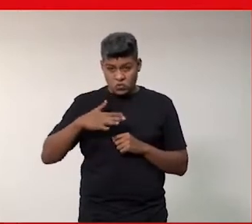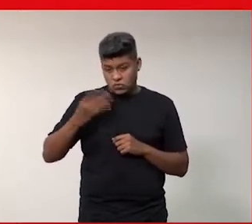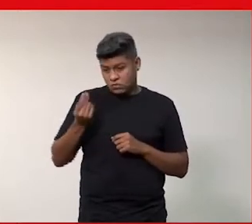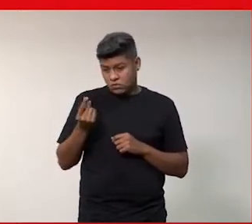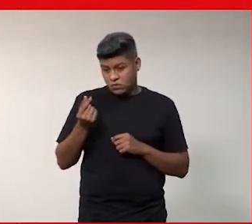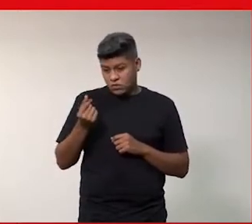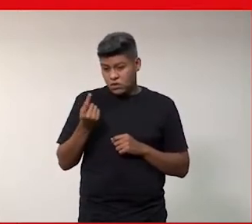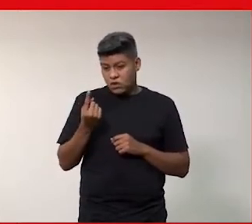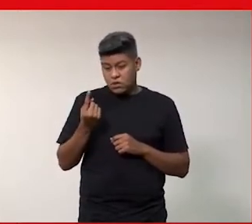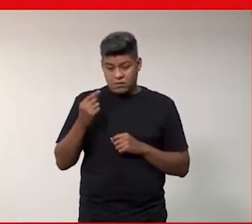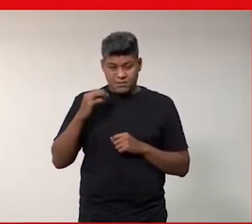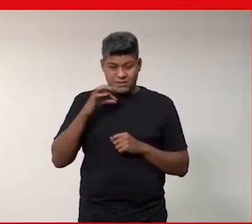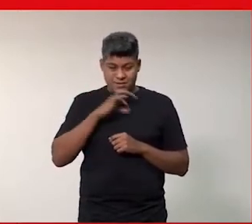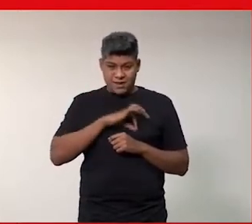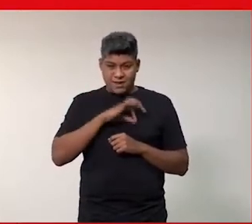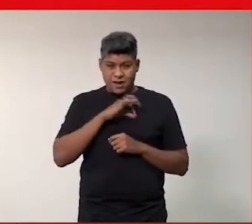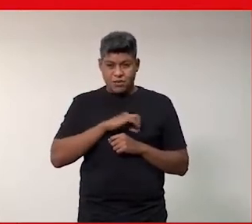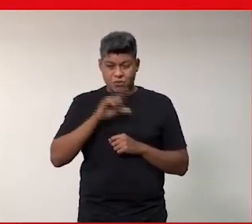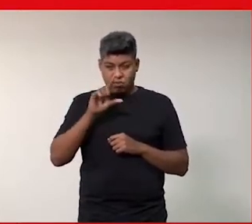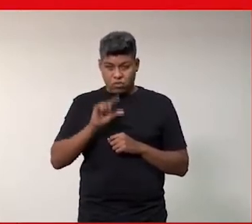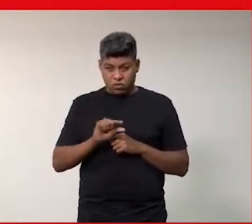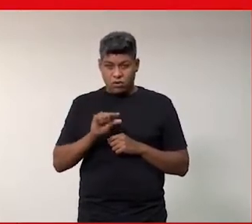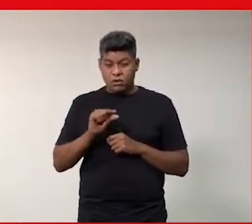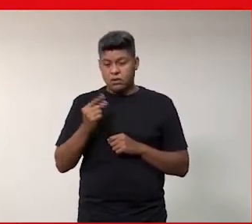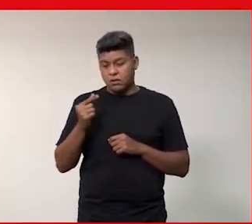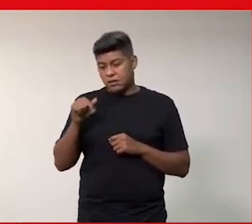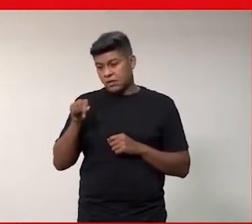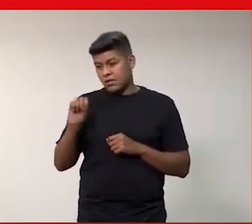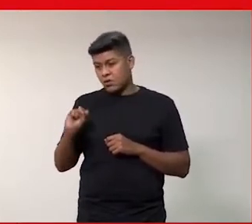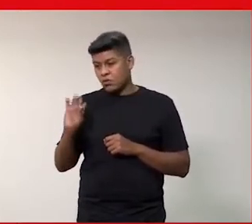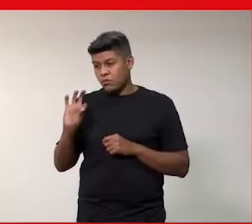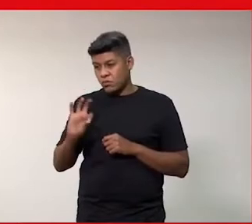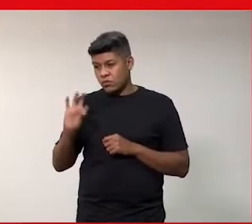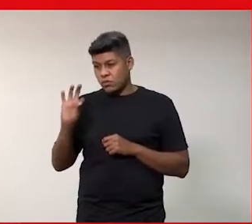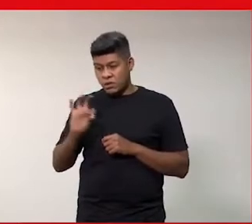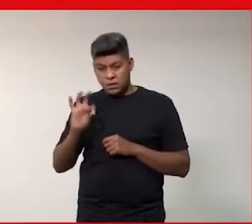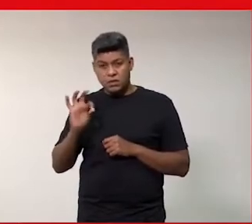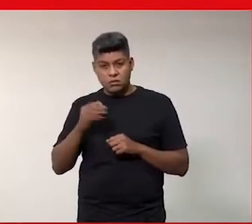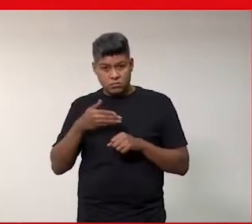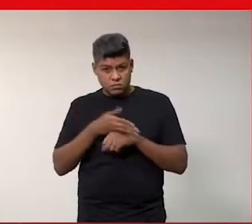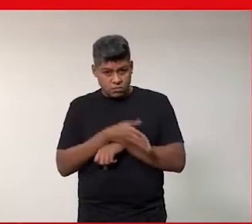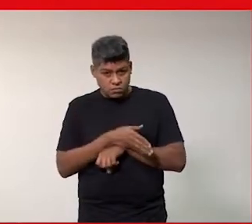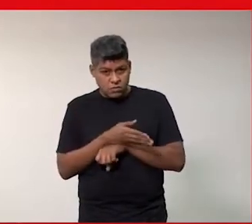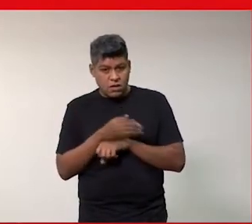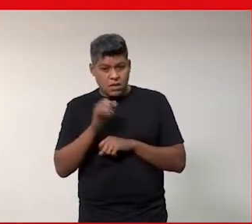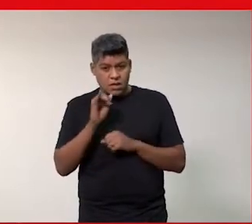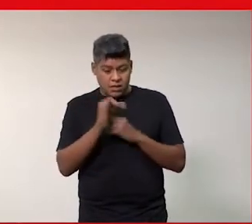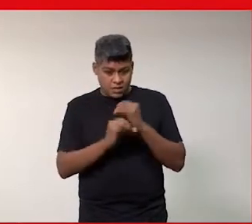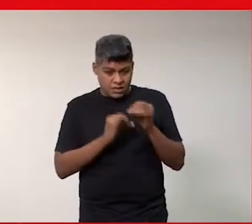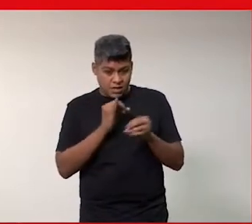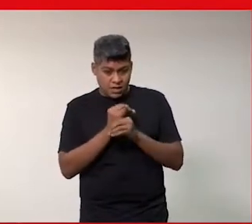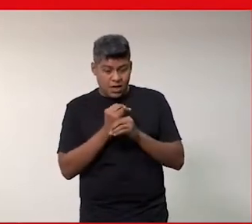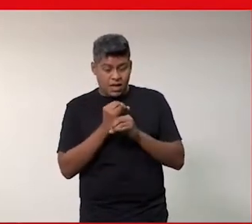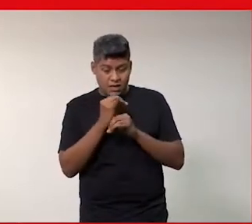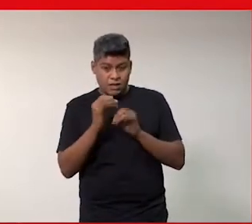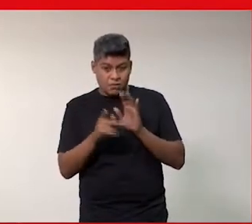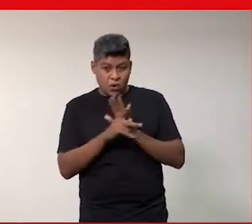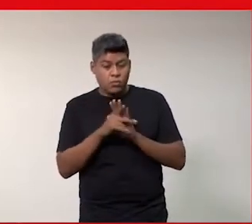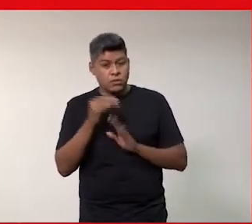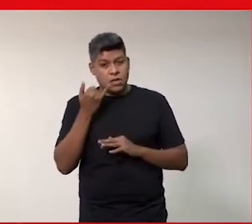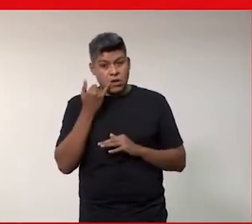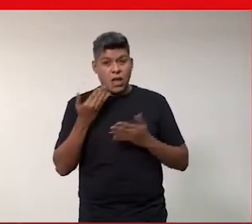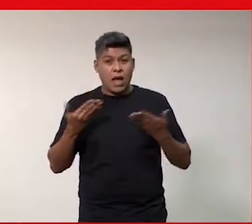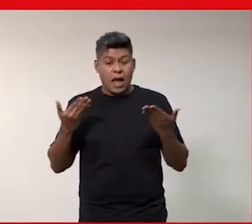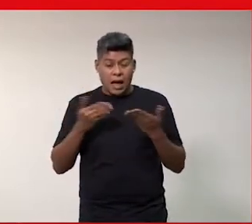inferior ao salário mínimo, 78% só se essa internet pelo celular. Ou seja, imagine que